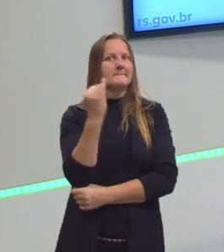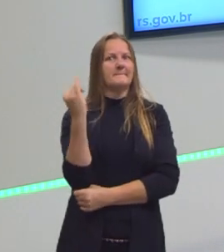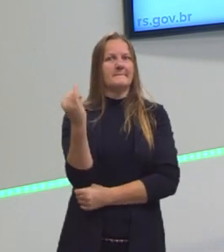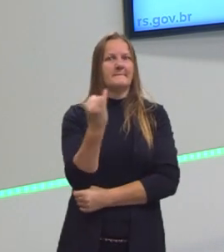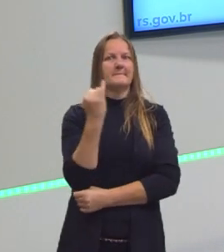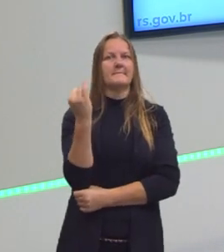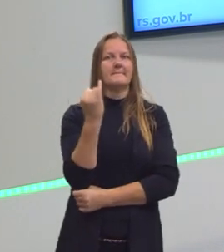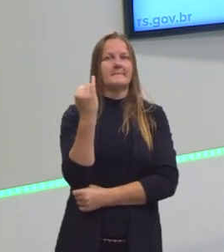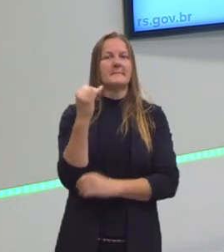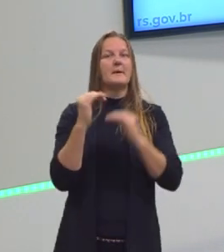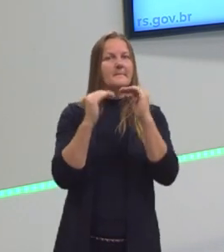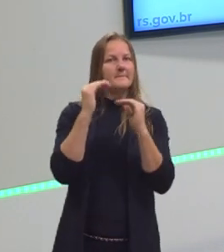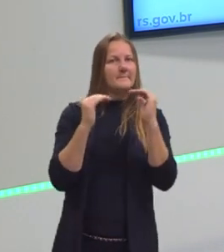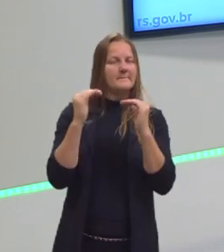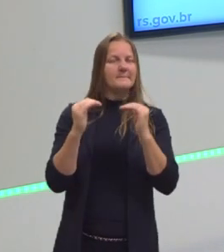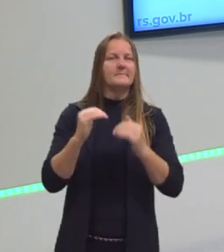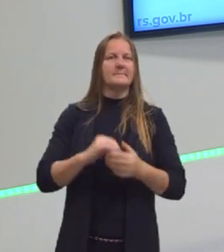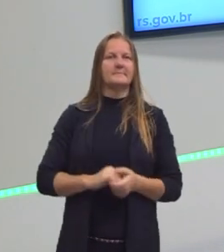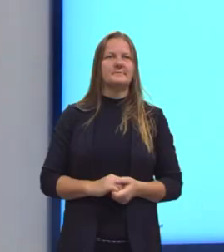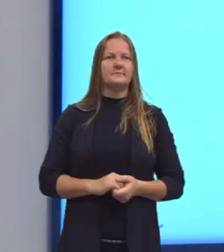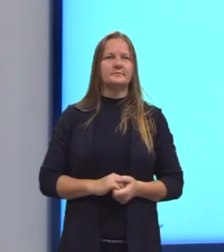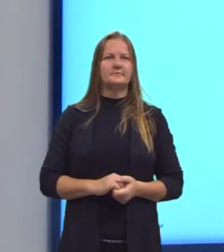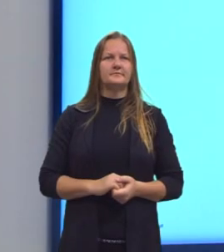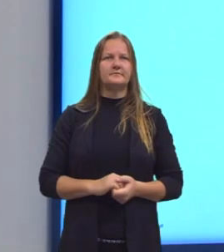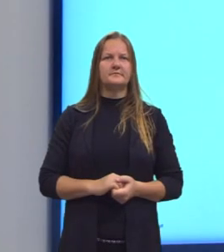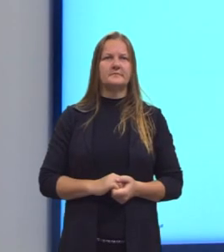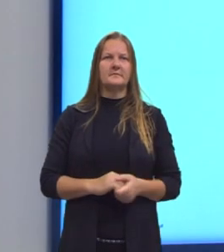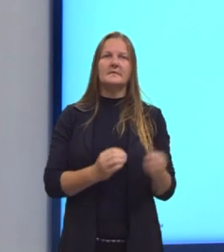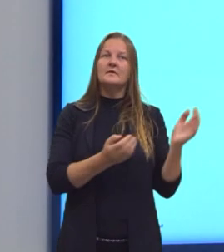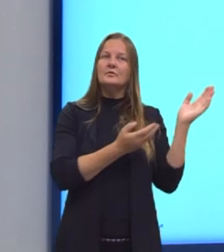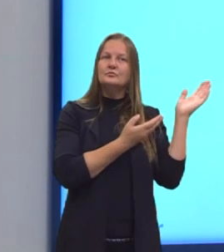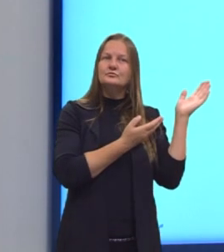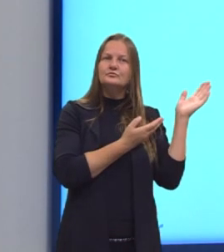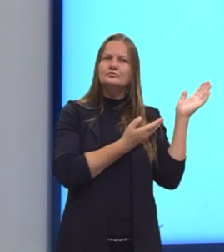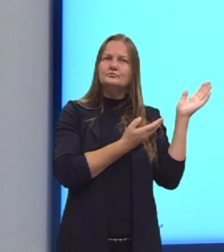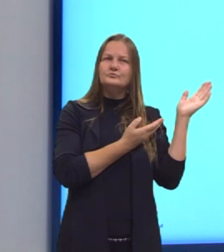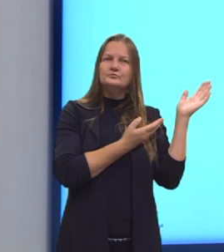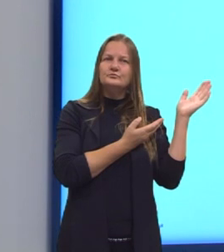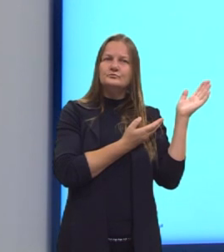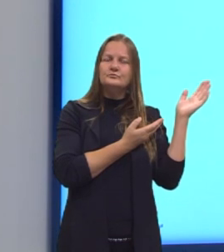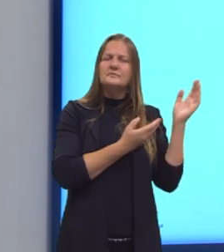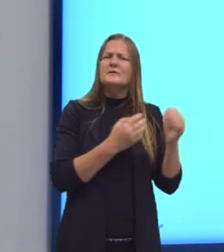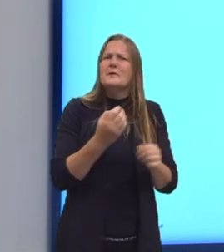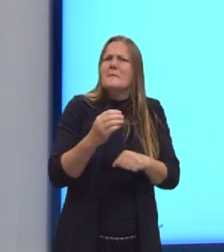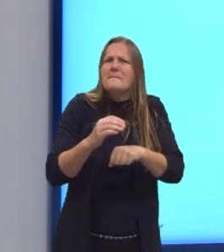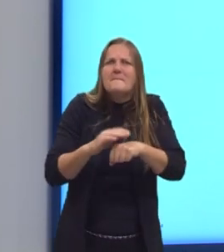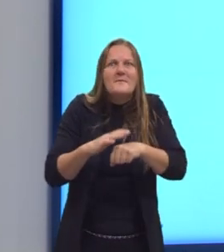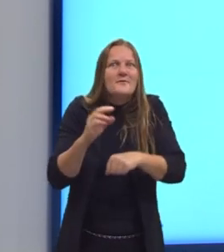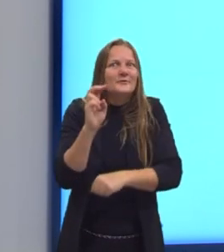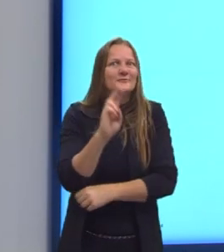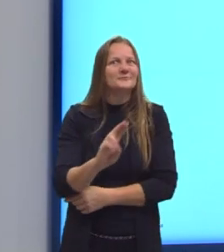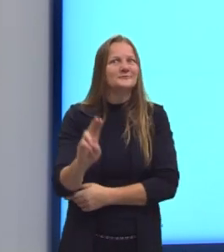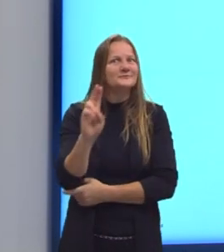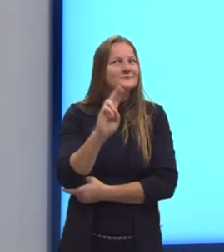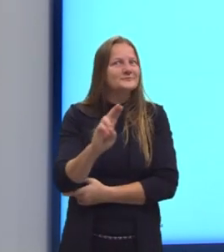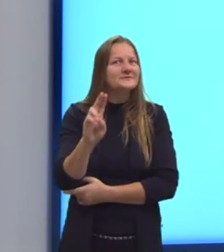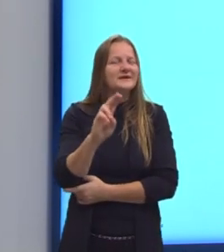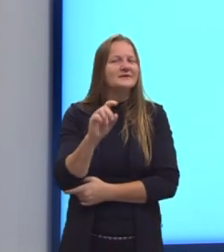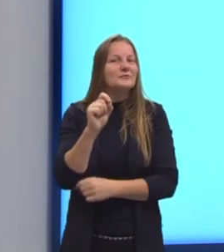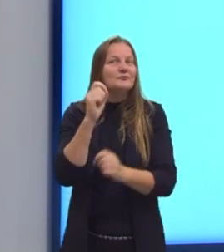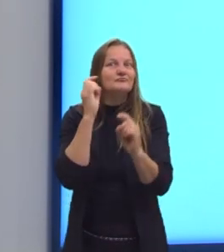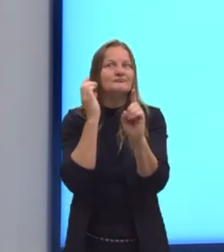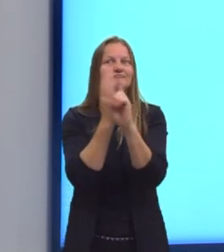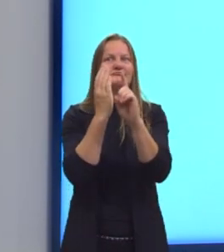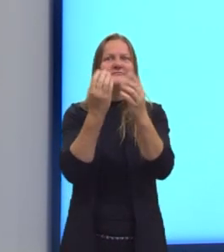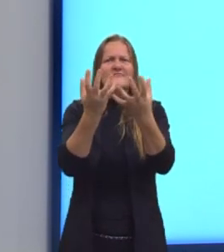das proporções. Essa propriedade, ela é muito utilizada quando nós precisamos descobrir um dos termos